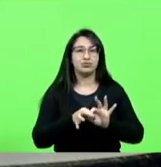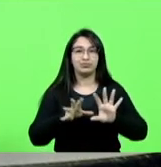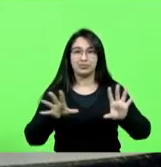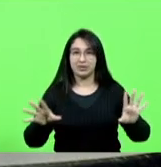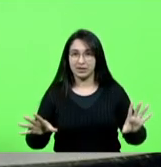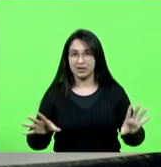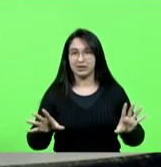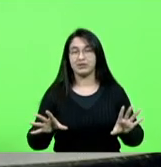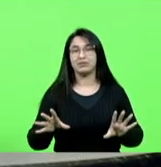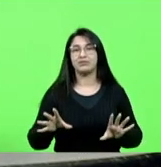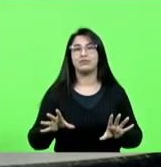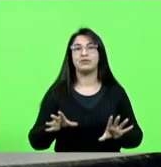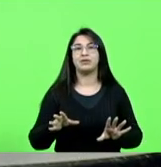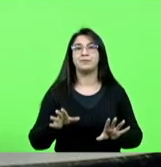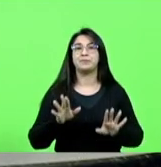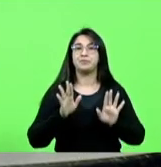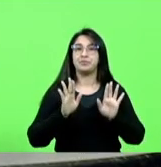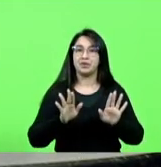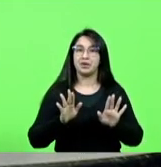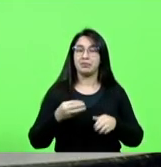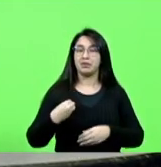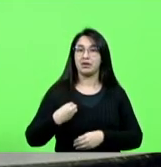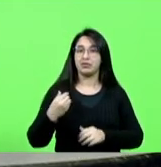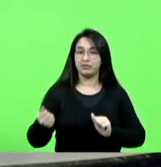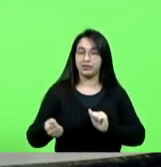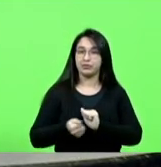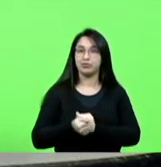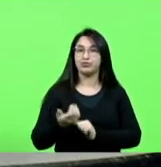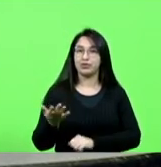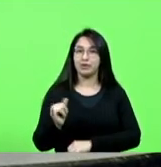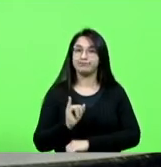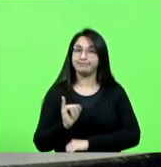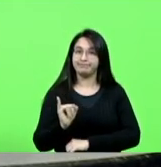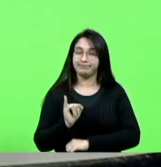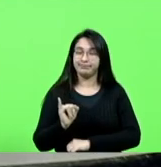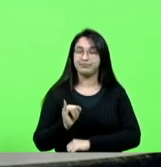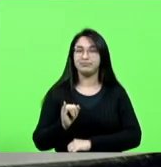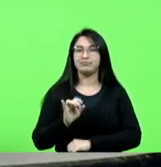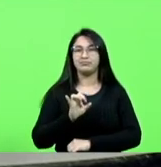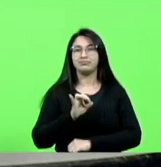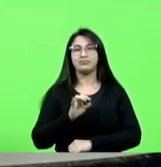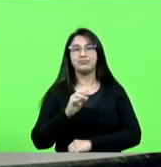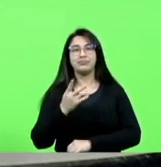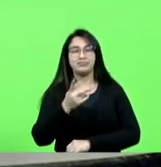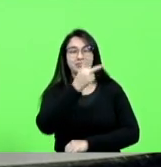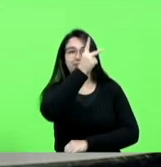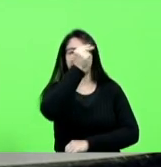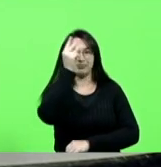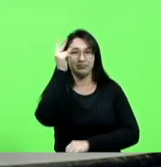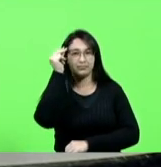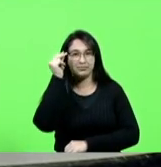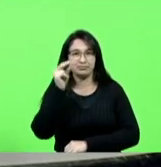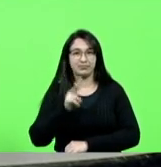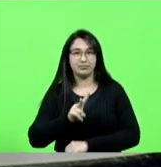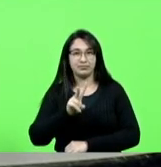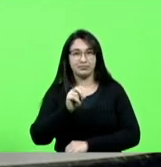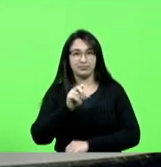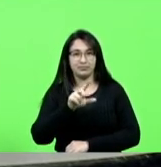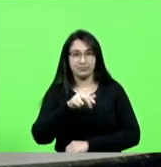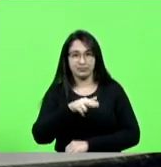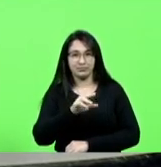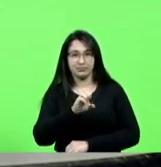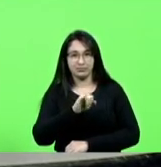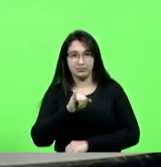sobrevida de Itajaí, que é um município cada vez mais esponjante, mais forte. Na pessoa do prefeito Volney, dos vereadores, dos líderes